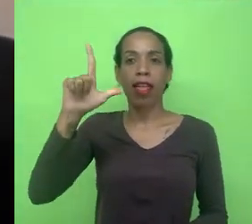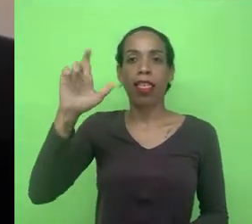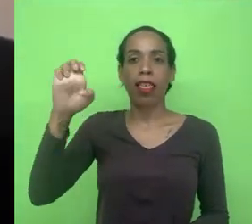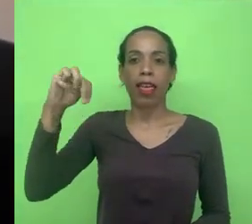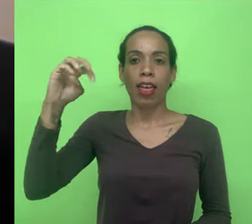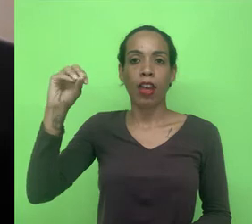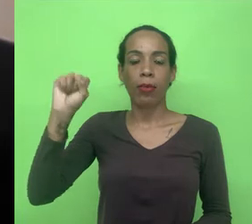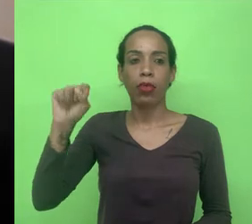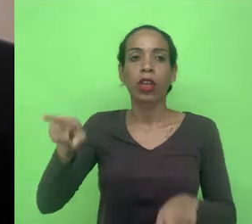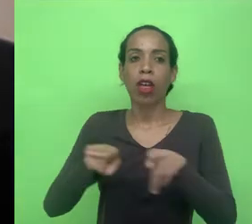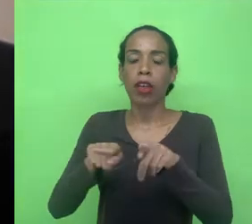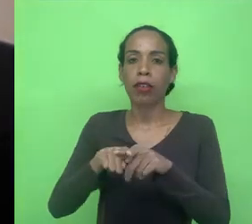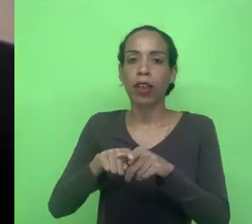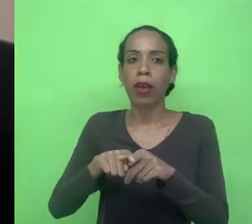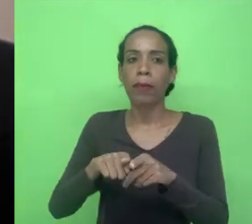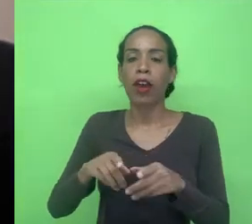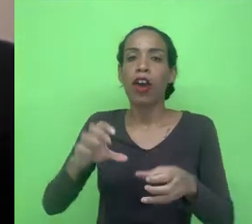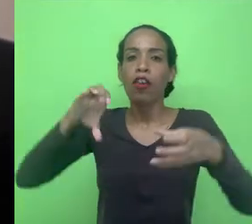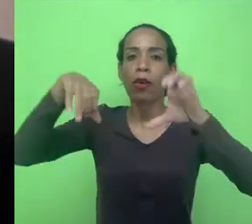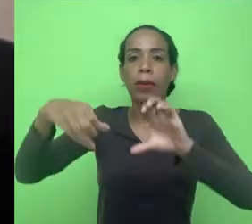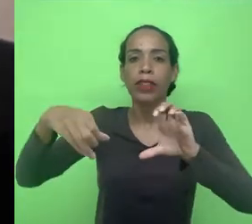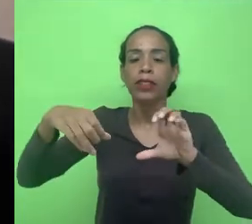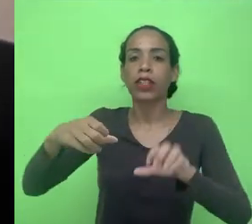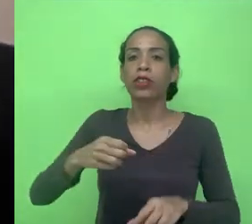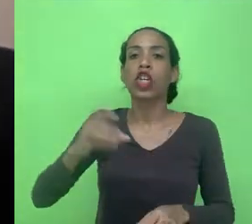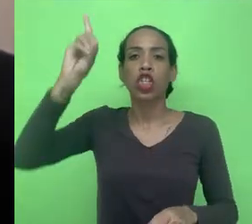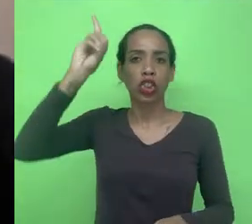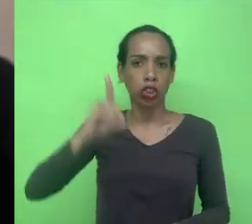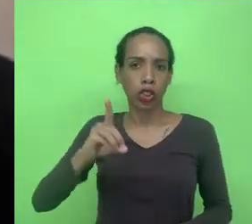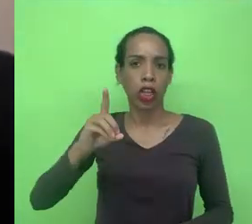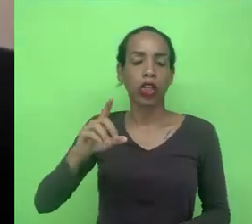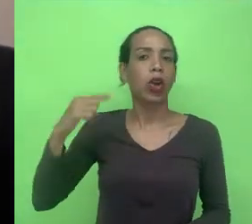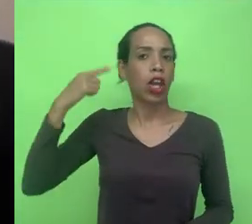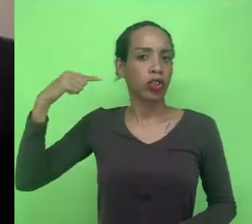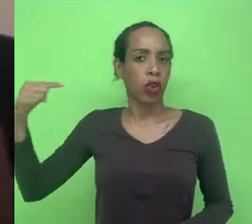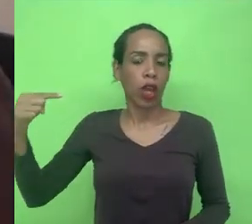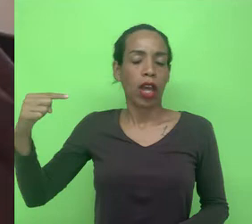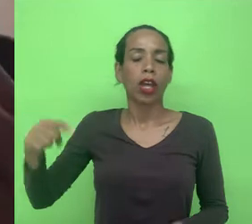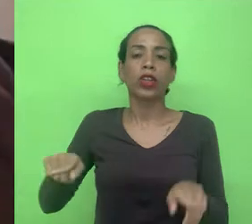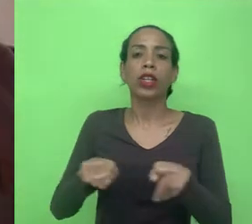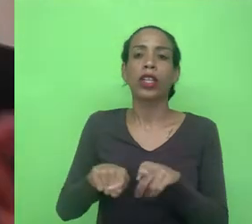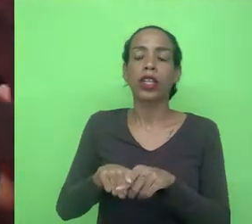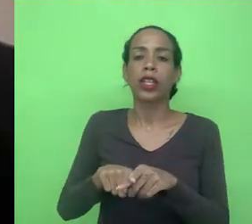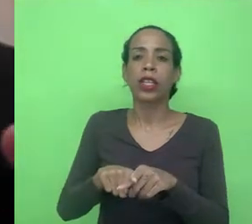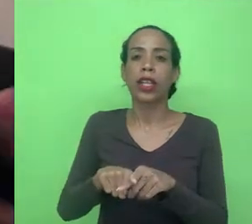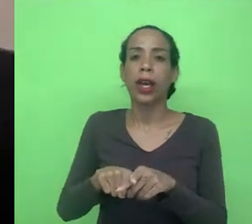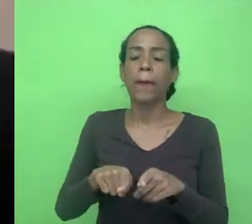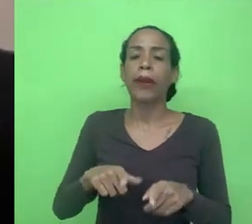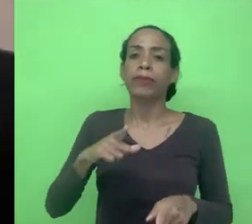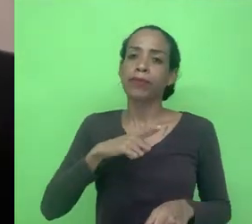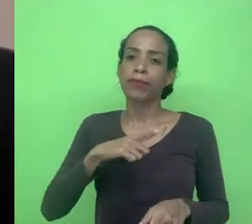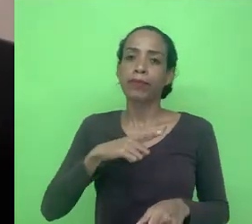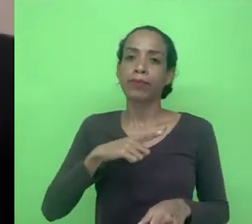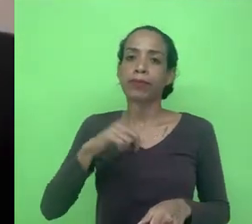Direito, estudante de jornalismo e pós-graduado em relações internacionais. Vemos, então, que Valmir é uma pessoa que gosta de pensar,